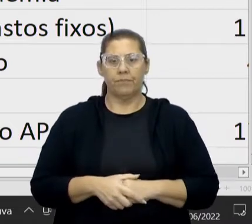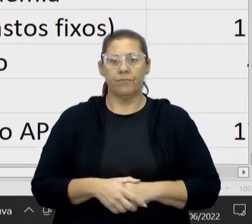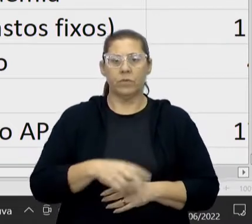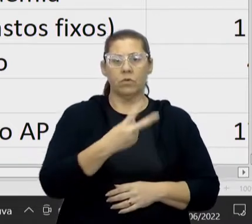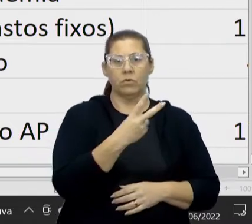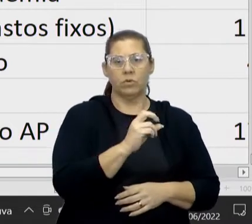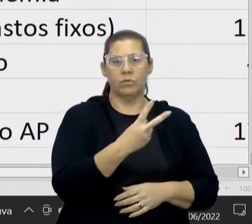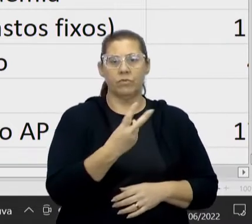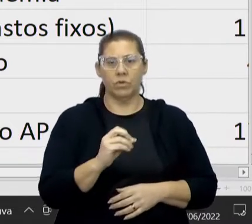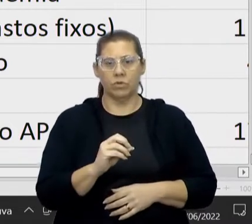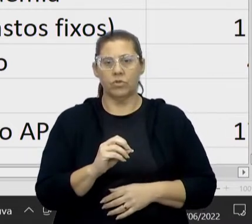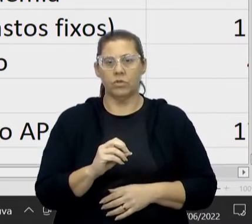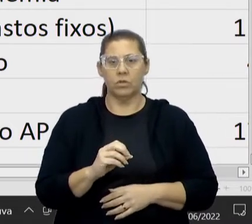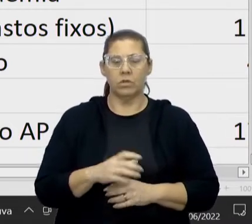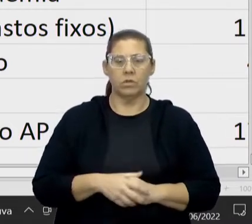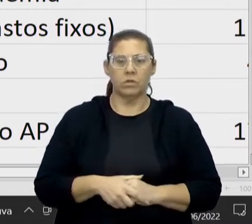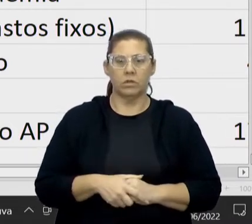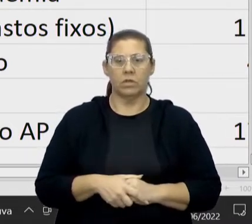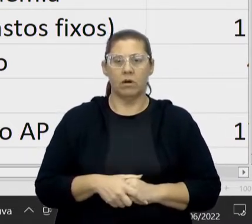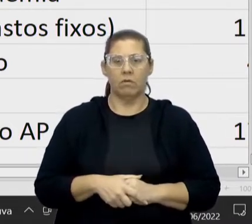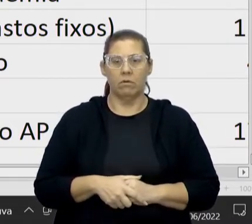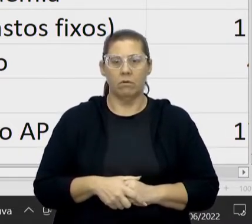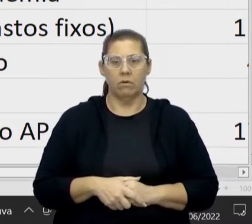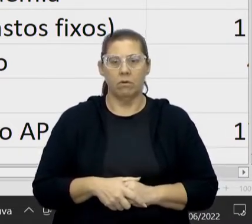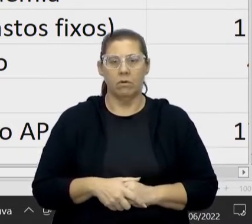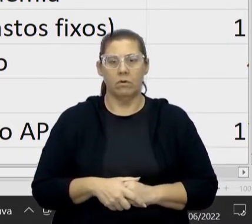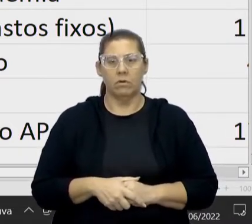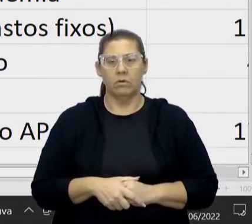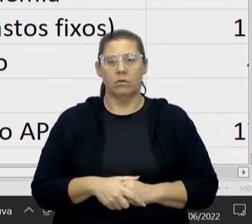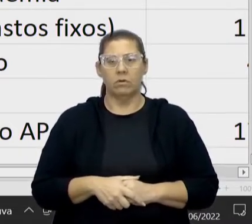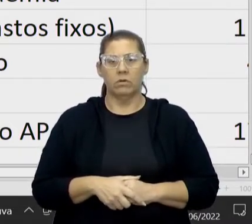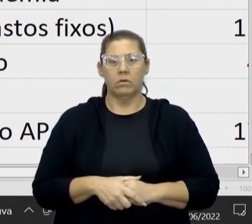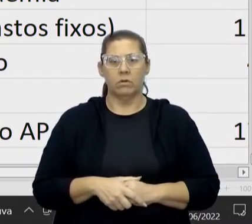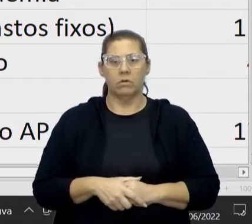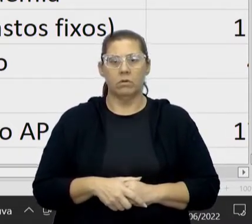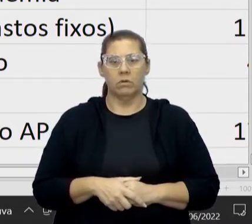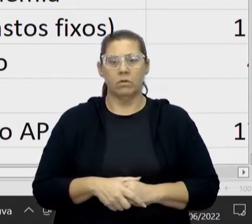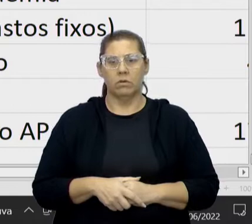220 vezes 3,61.